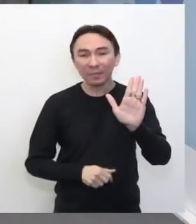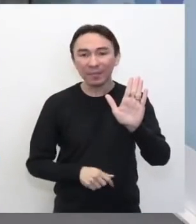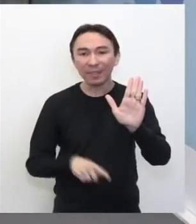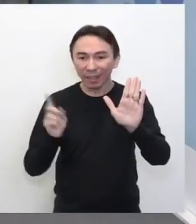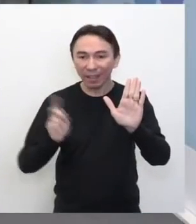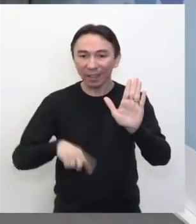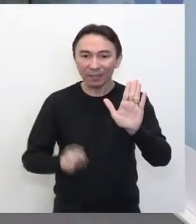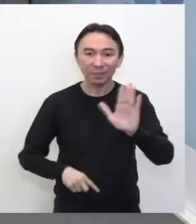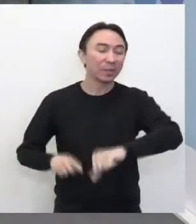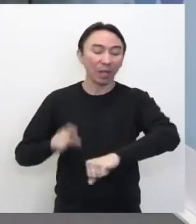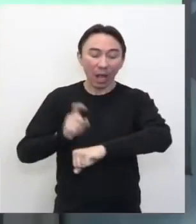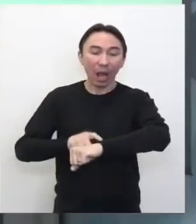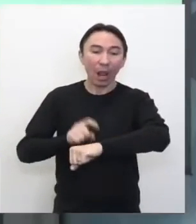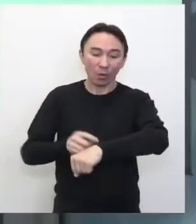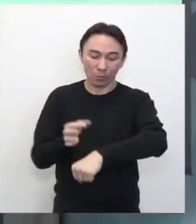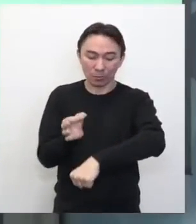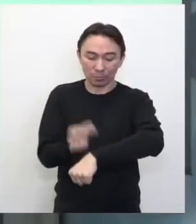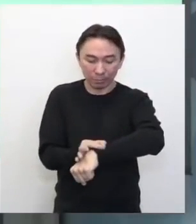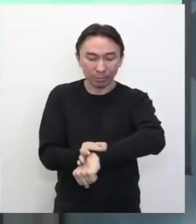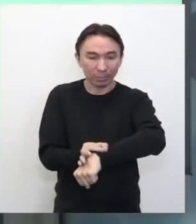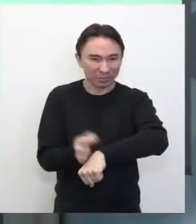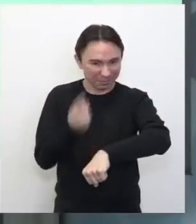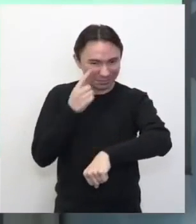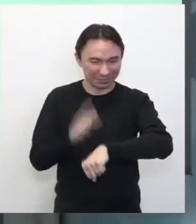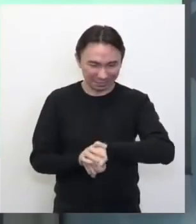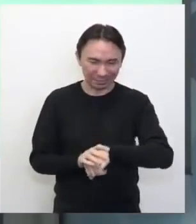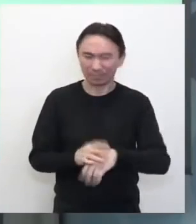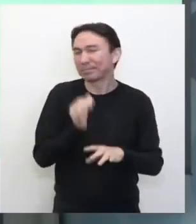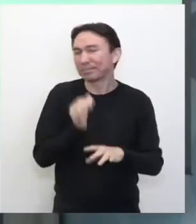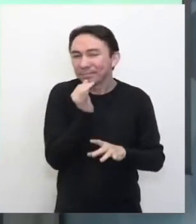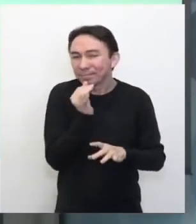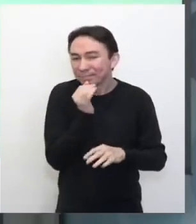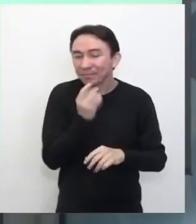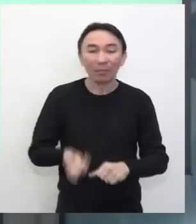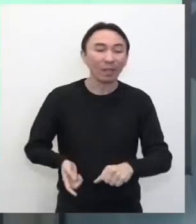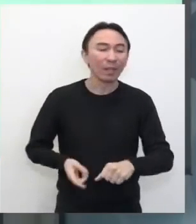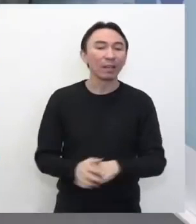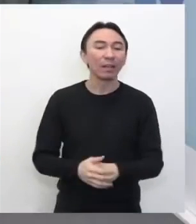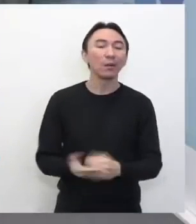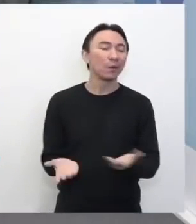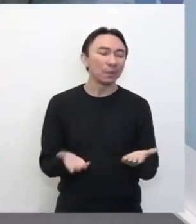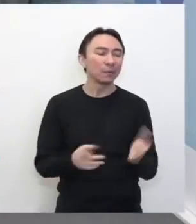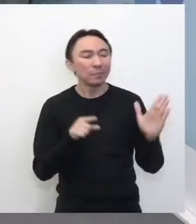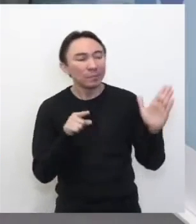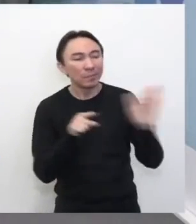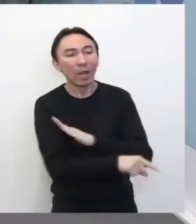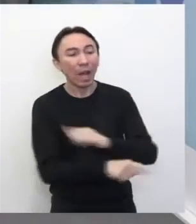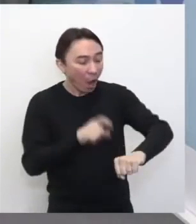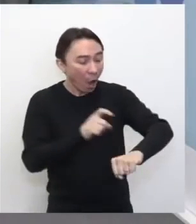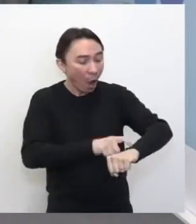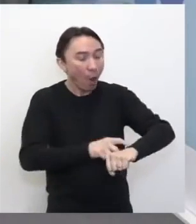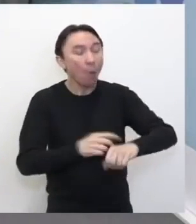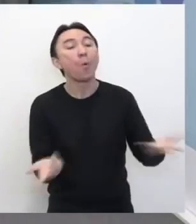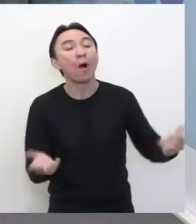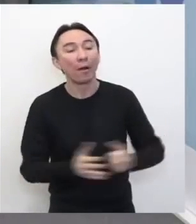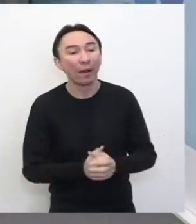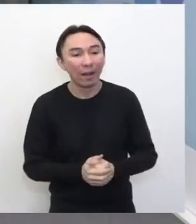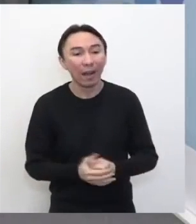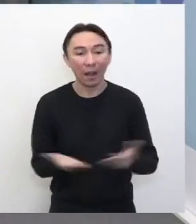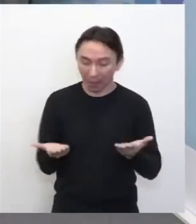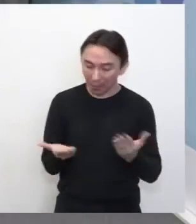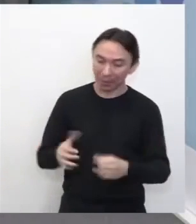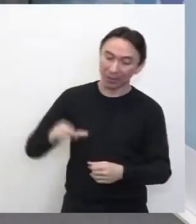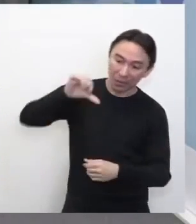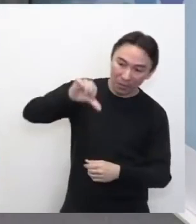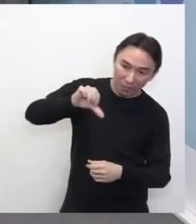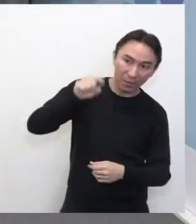Beleza? Então, o relógio já começa com a seguinte ideia. Tony, que horas são? São exatamente 9 horas e